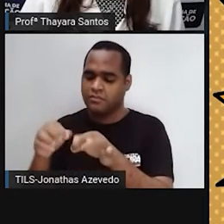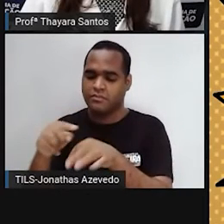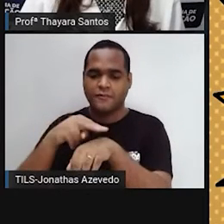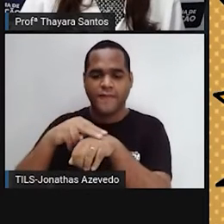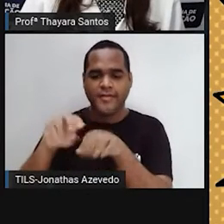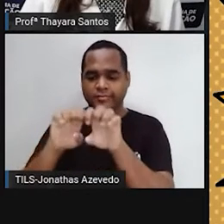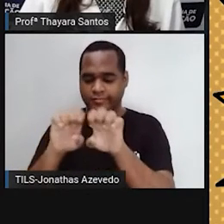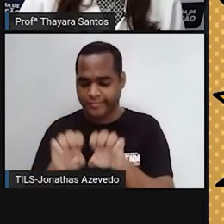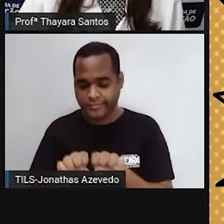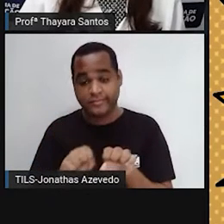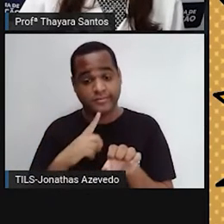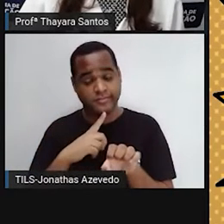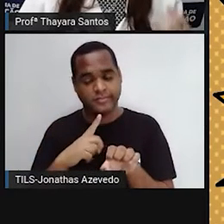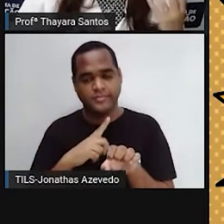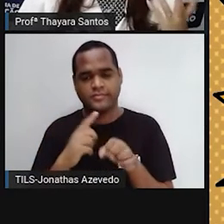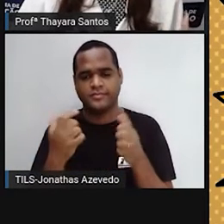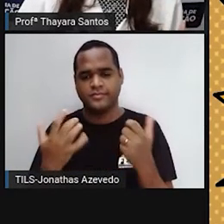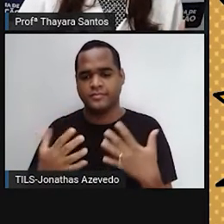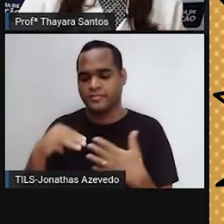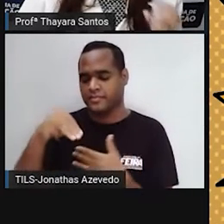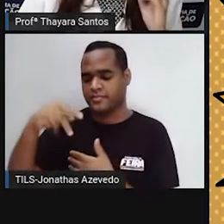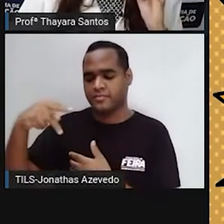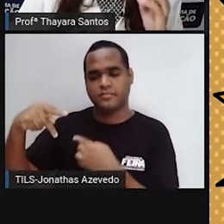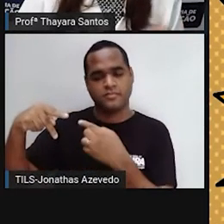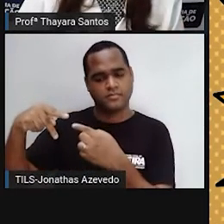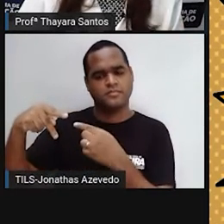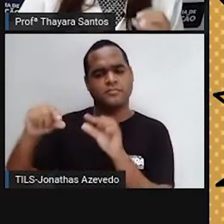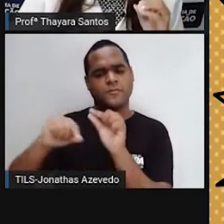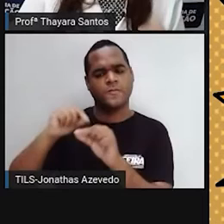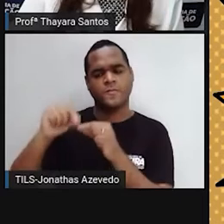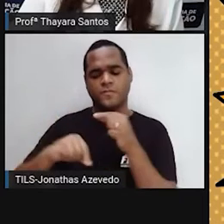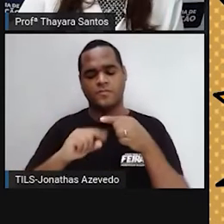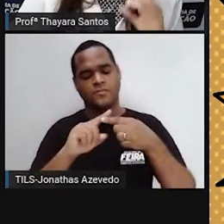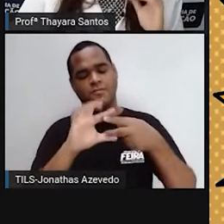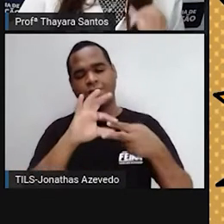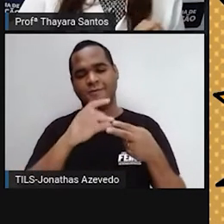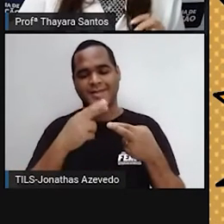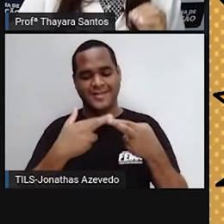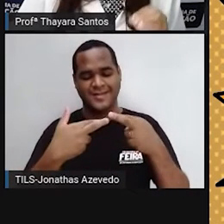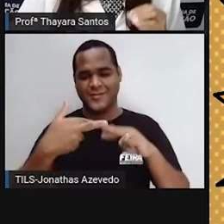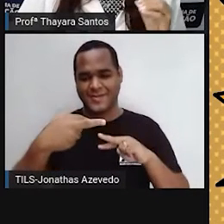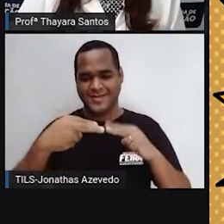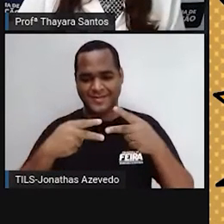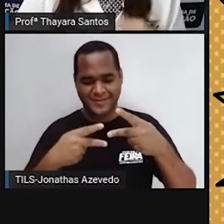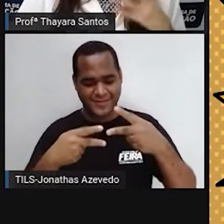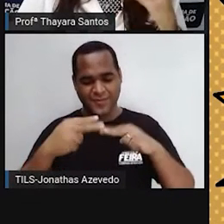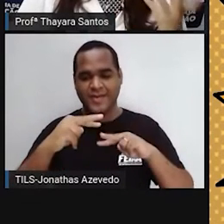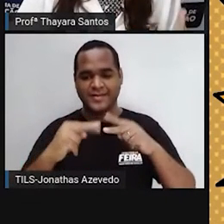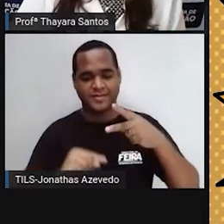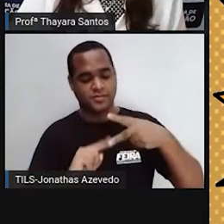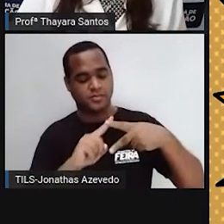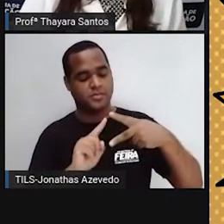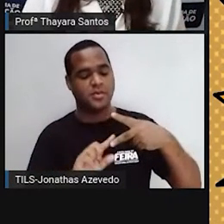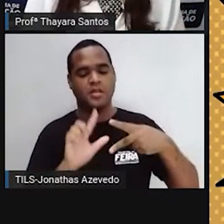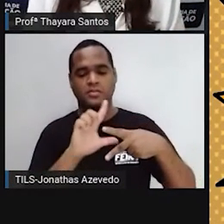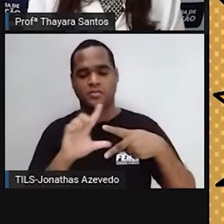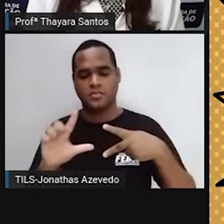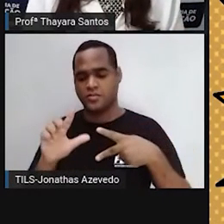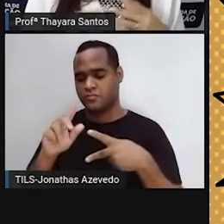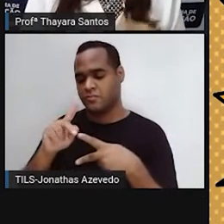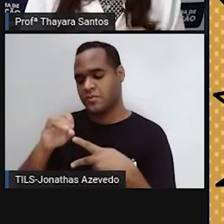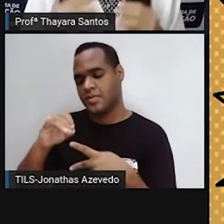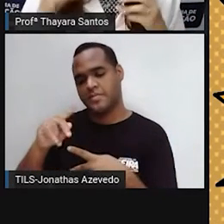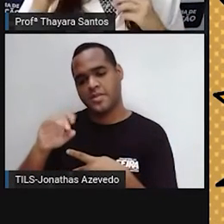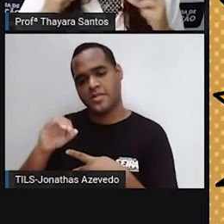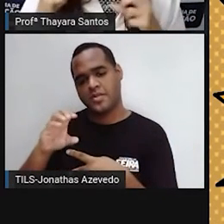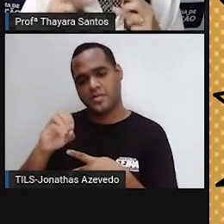estruturas aqui. A membrana plasmática, ela é uma dupla camada, né? A gente chama de bicamada lipídica, justamente porque